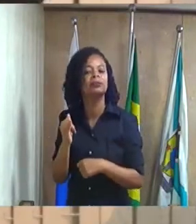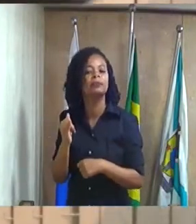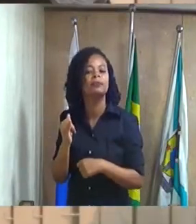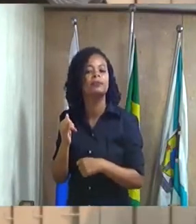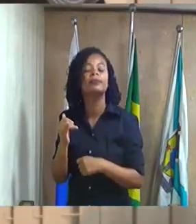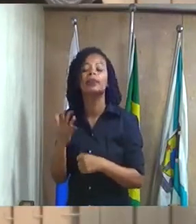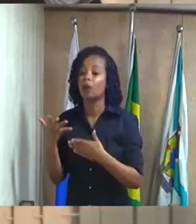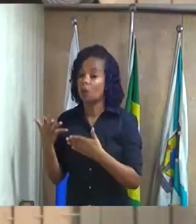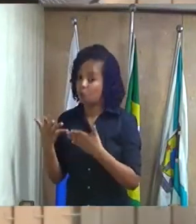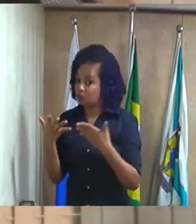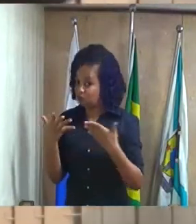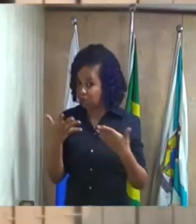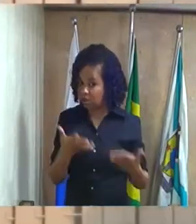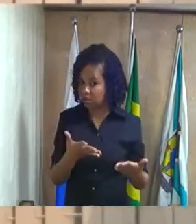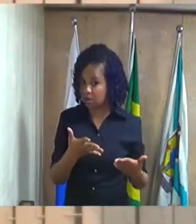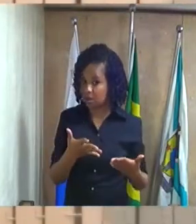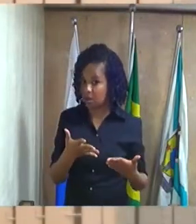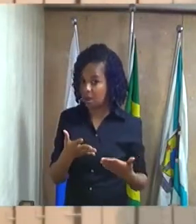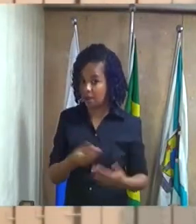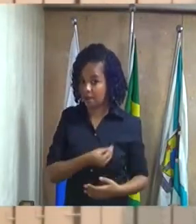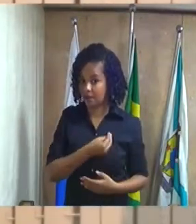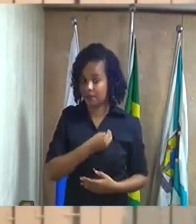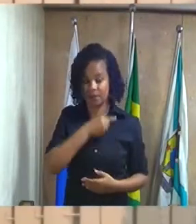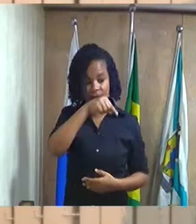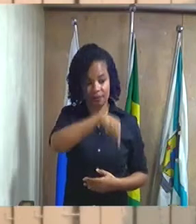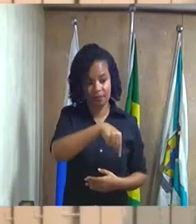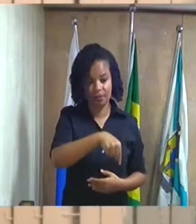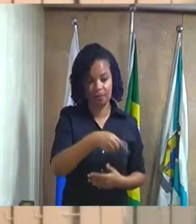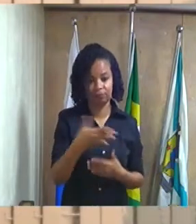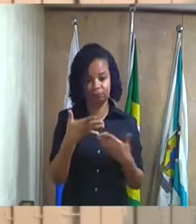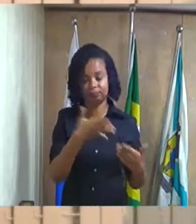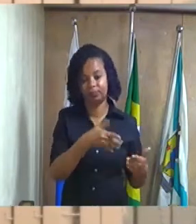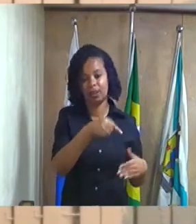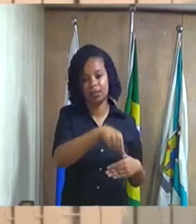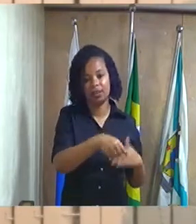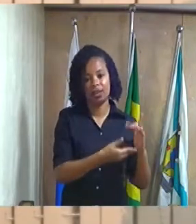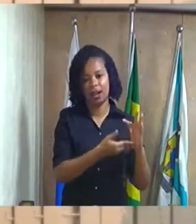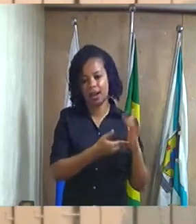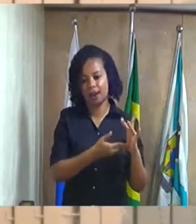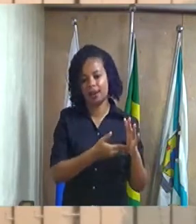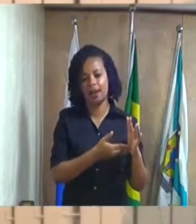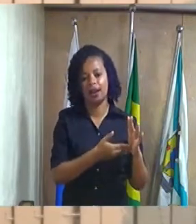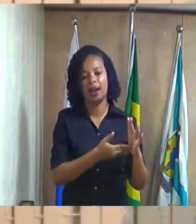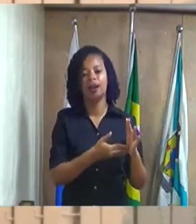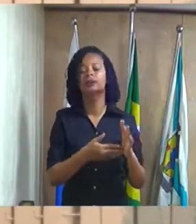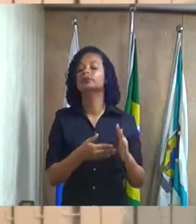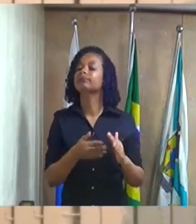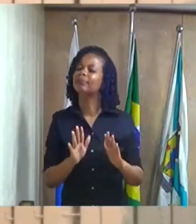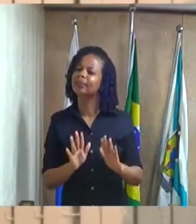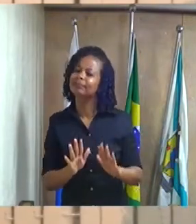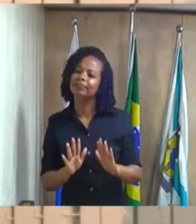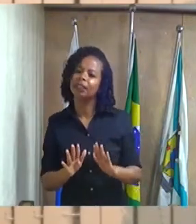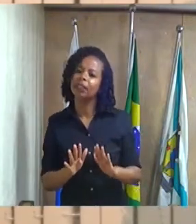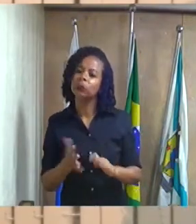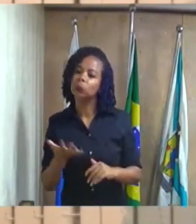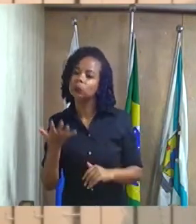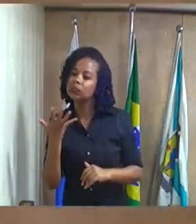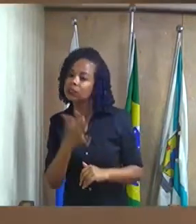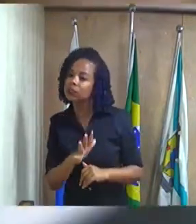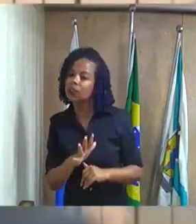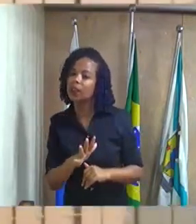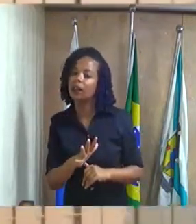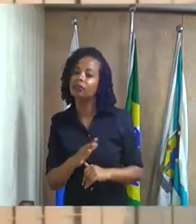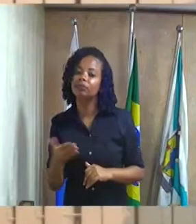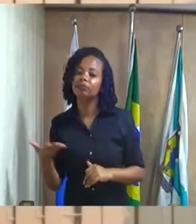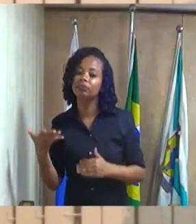convidado a comparecer a essa casa caso esse secretário não compareça a